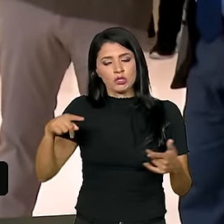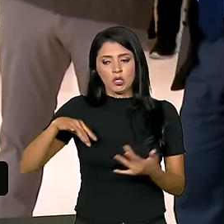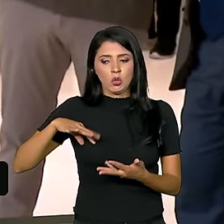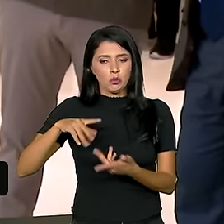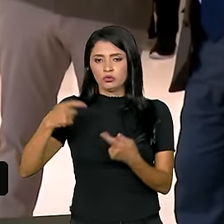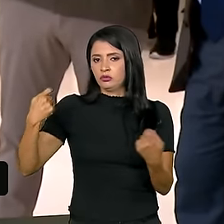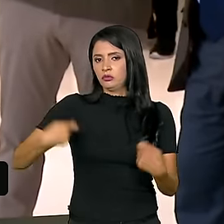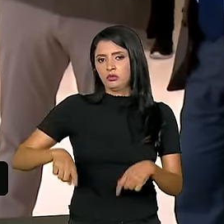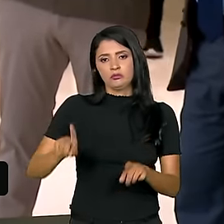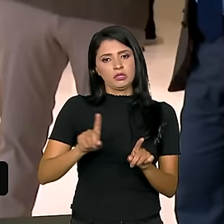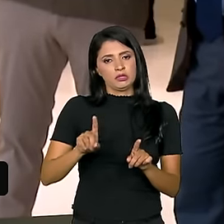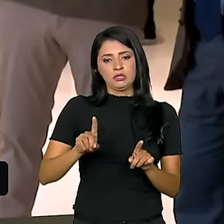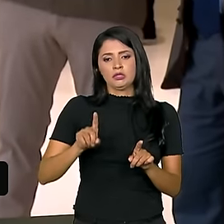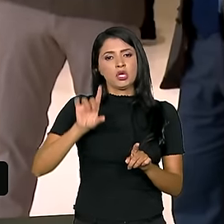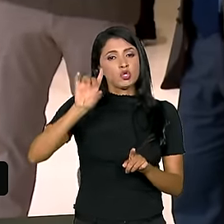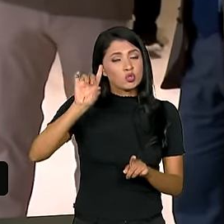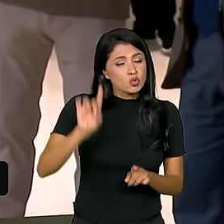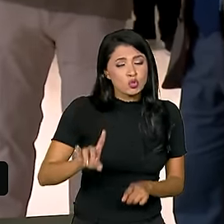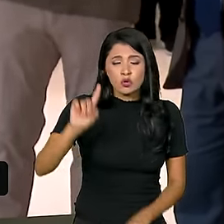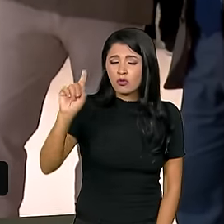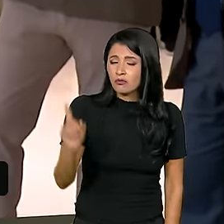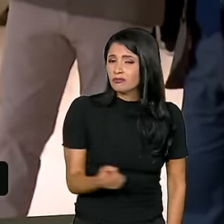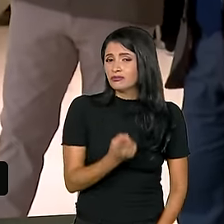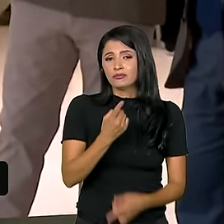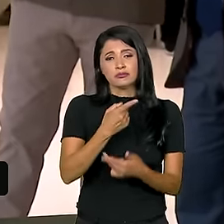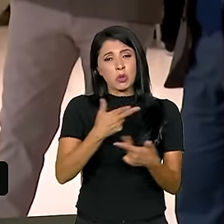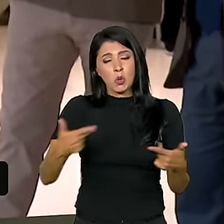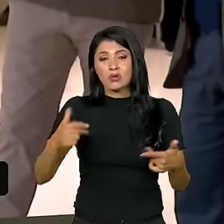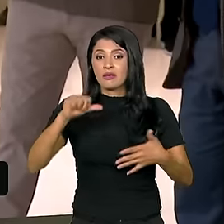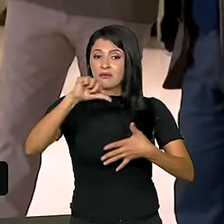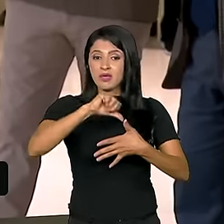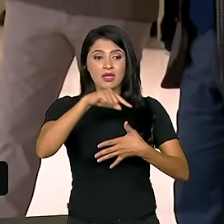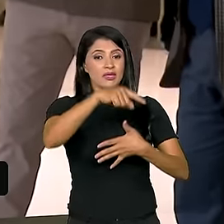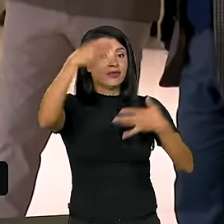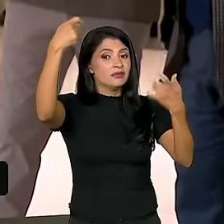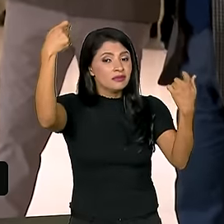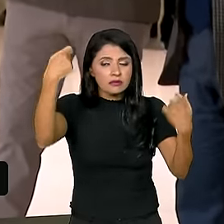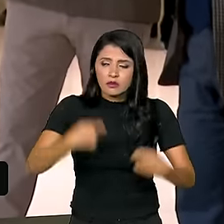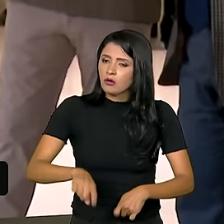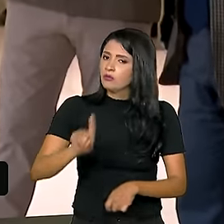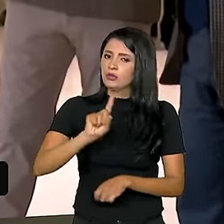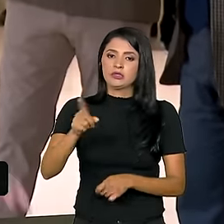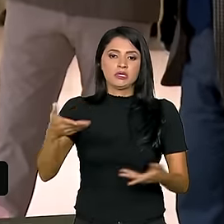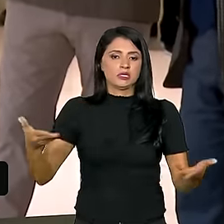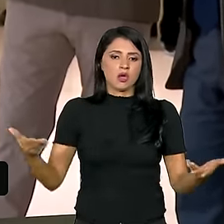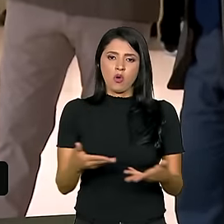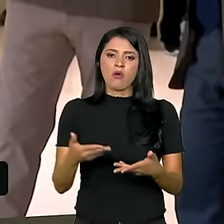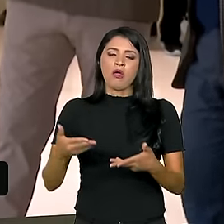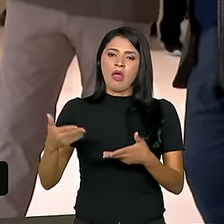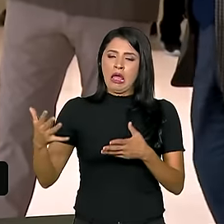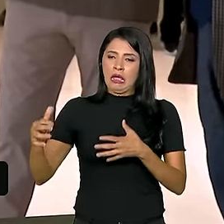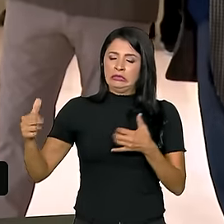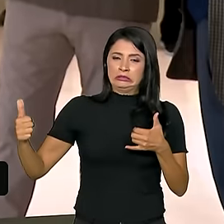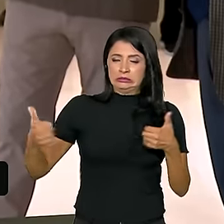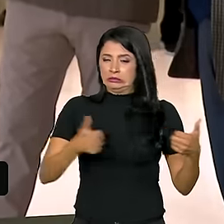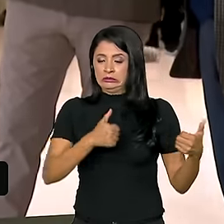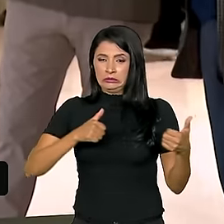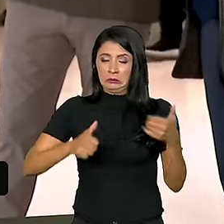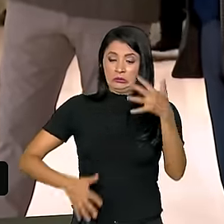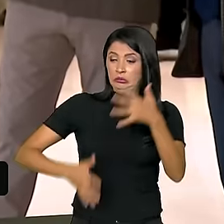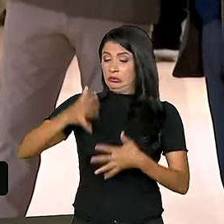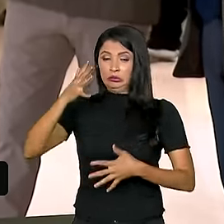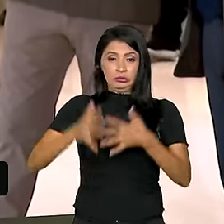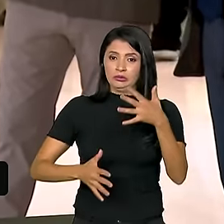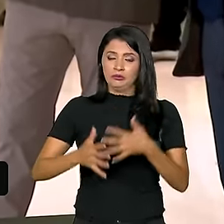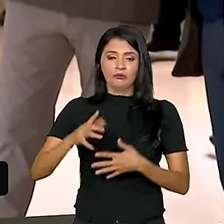precisando. Só tem uma coisa que a América do Sul não está precisando agora é de confusão. Se tem